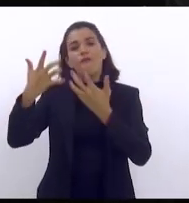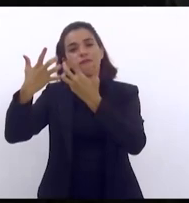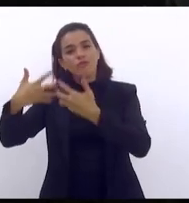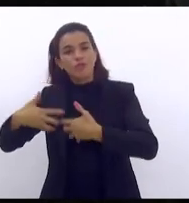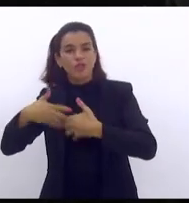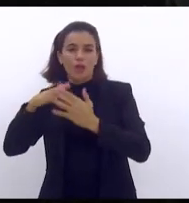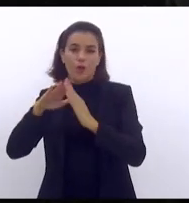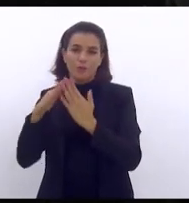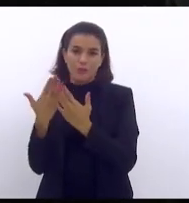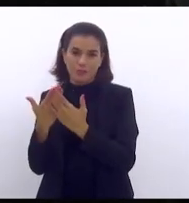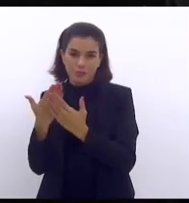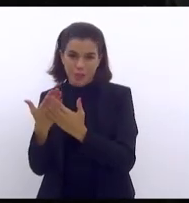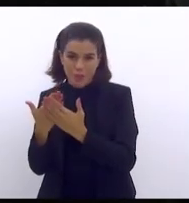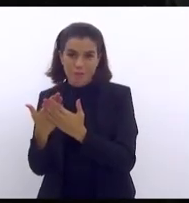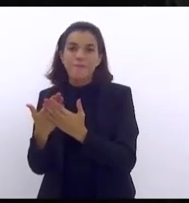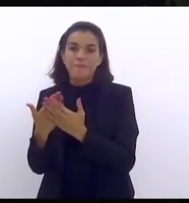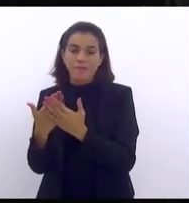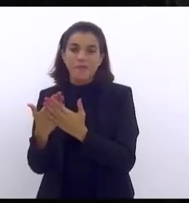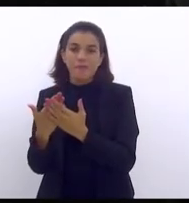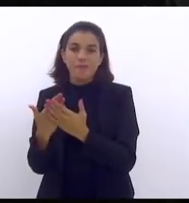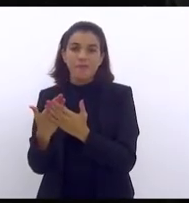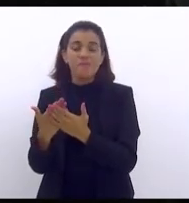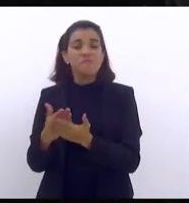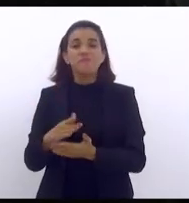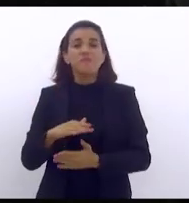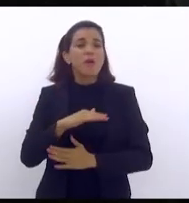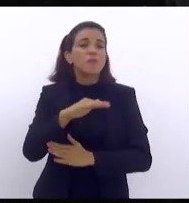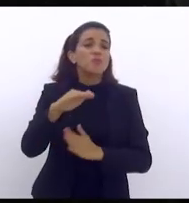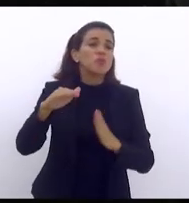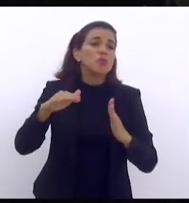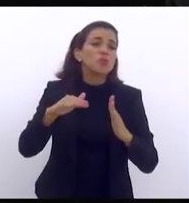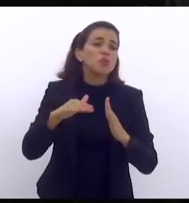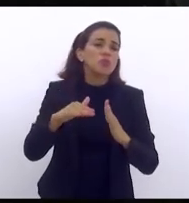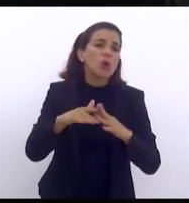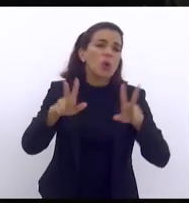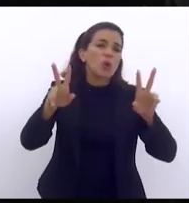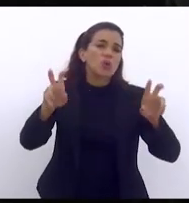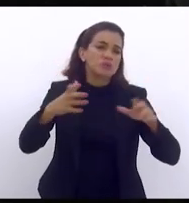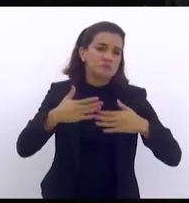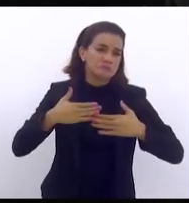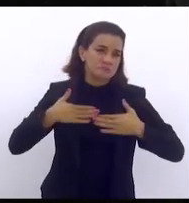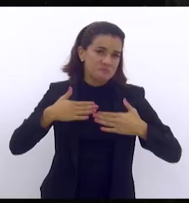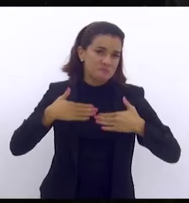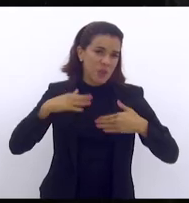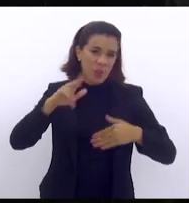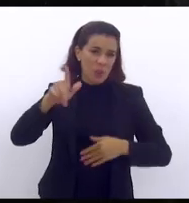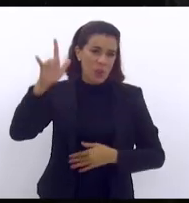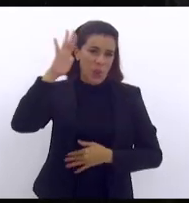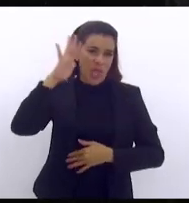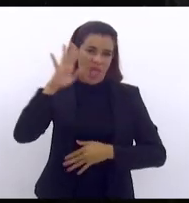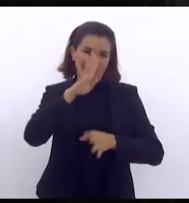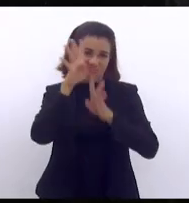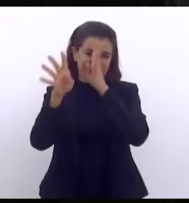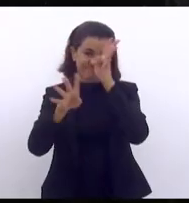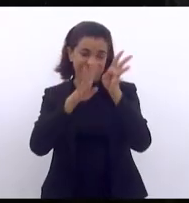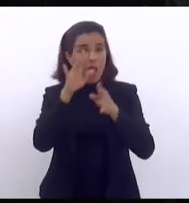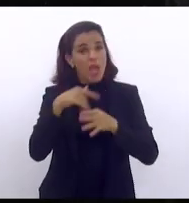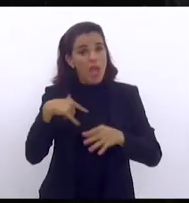então tudo isso para mim não é obra de ficção participei disso tudo